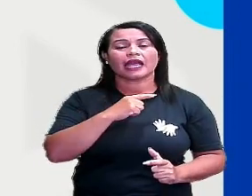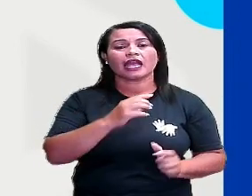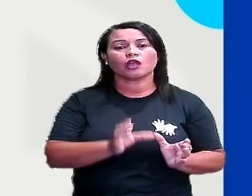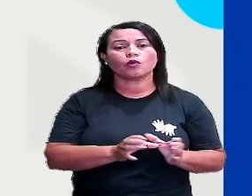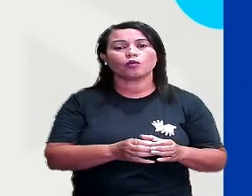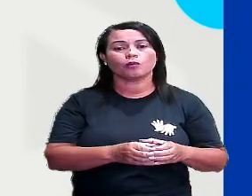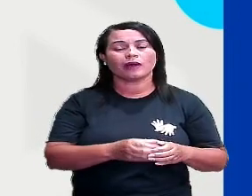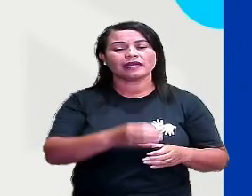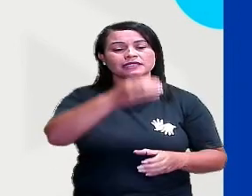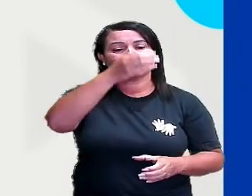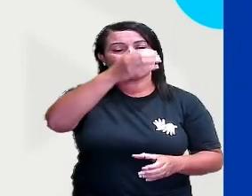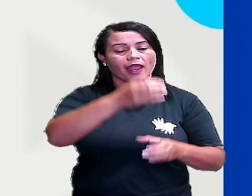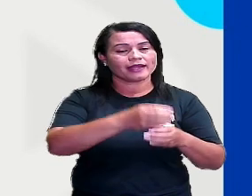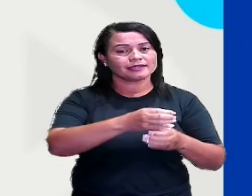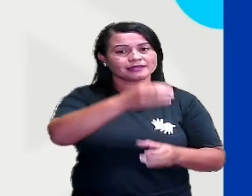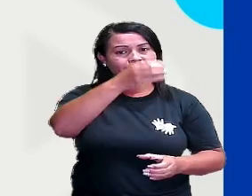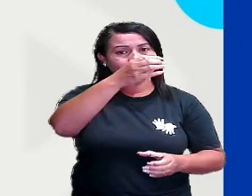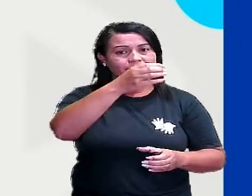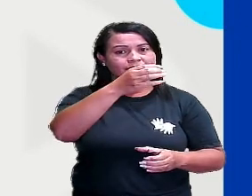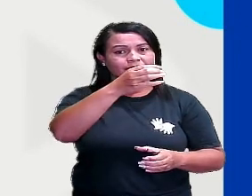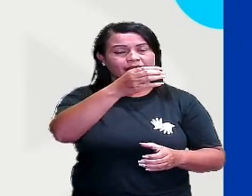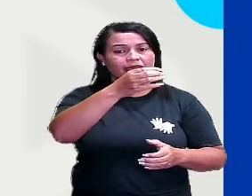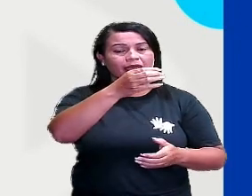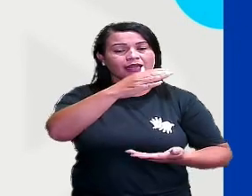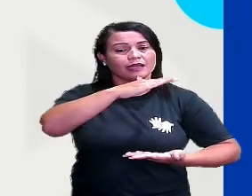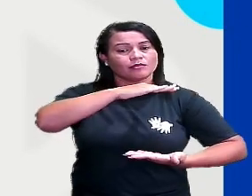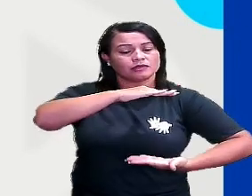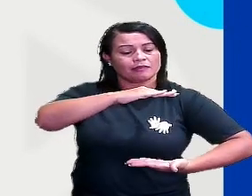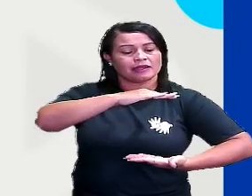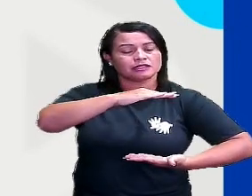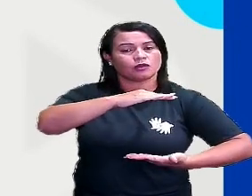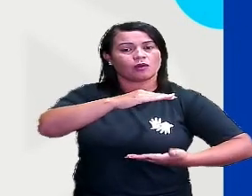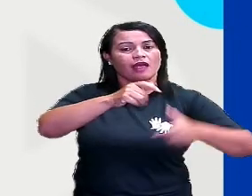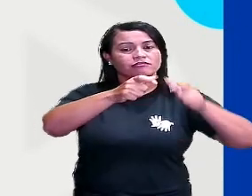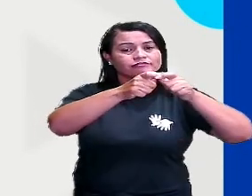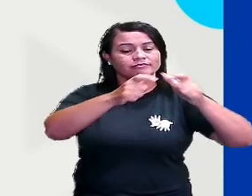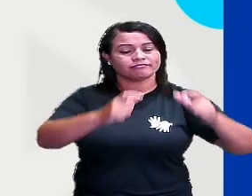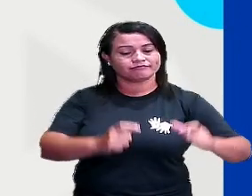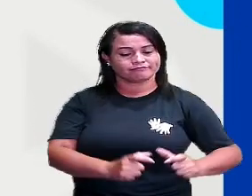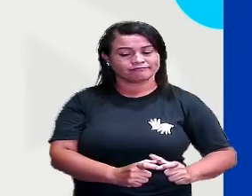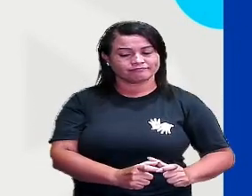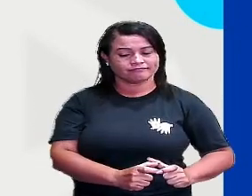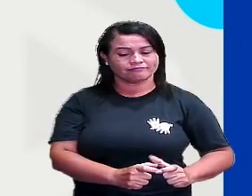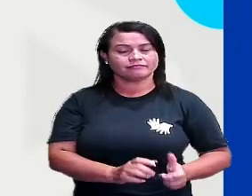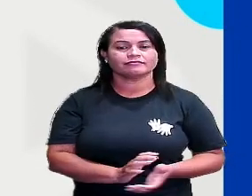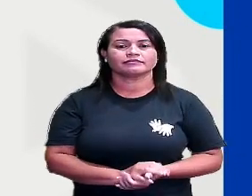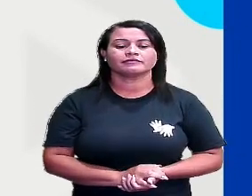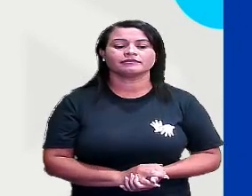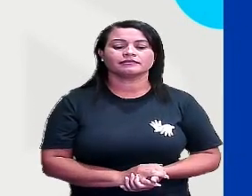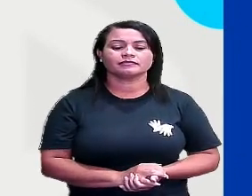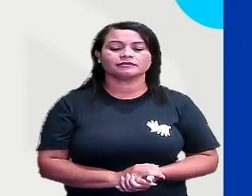né? Duas bases circulares que tem aí nos seus planos distintos e paralelos.